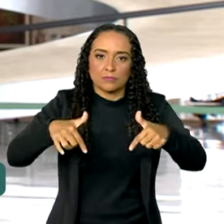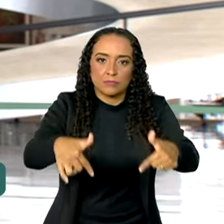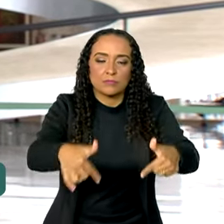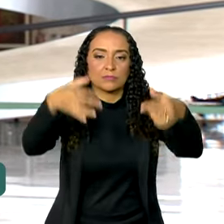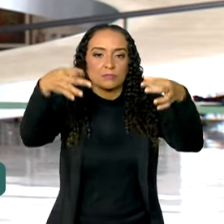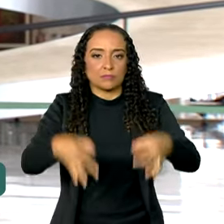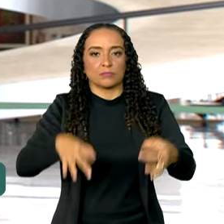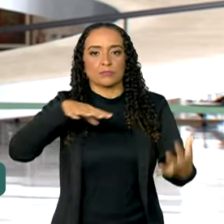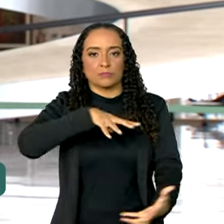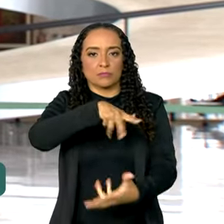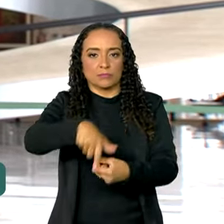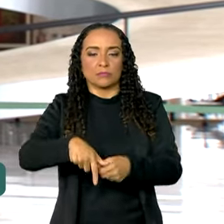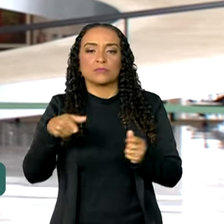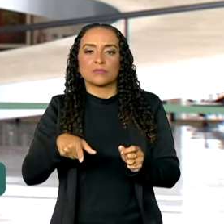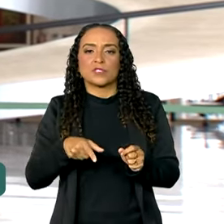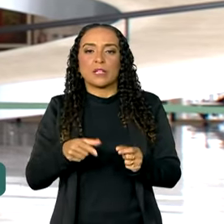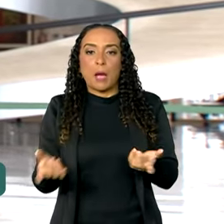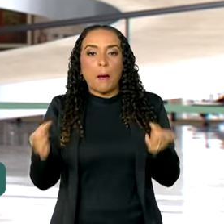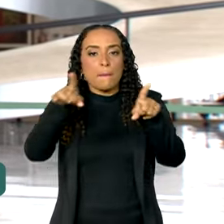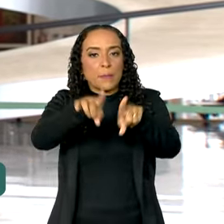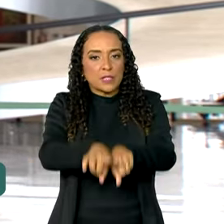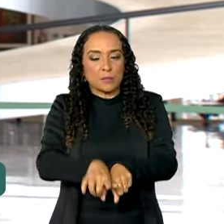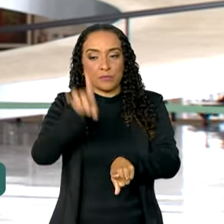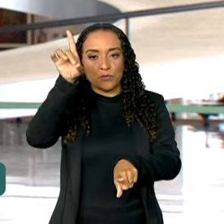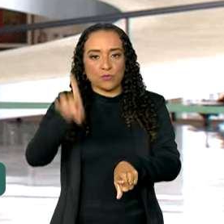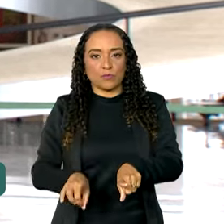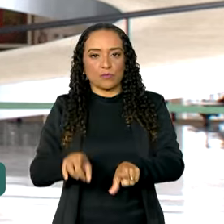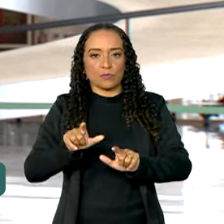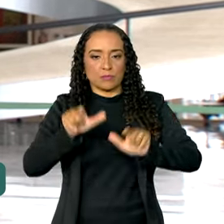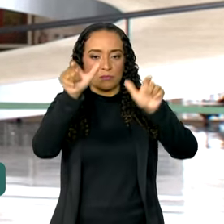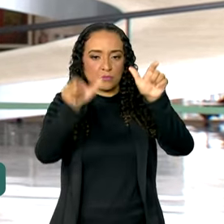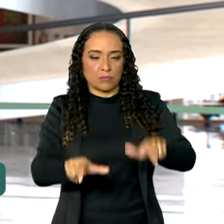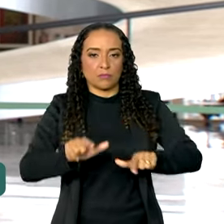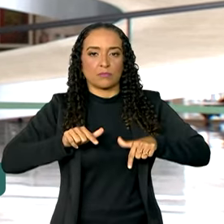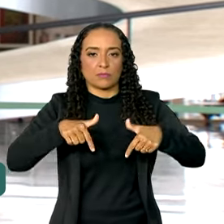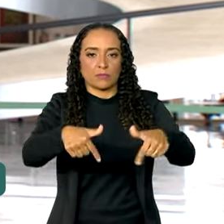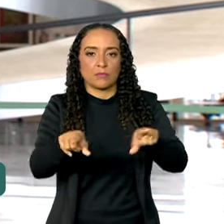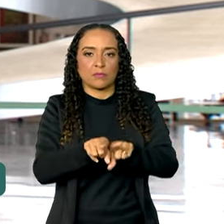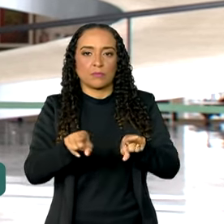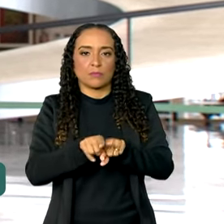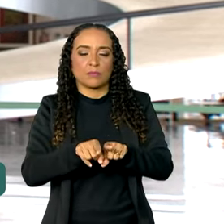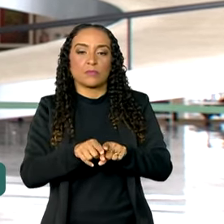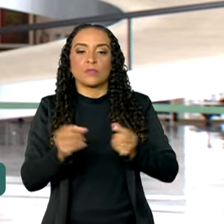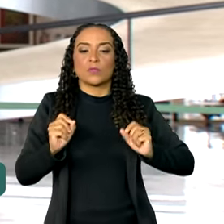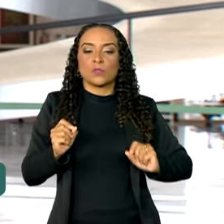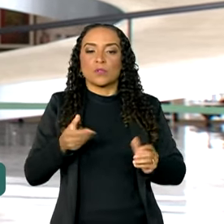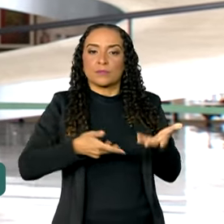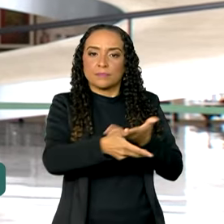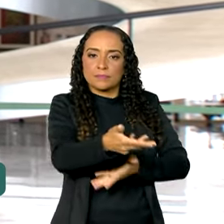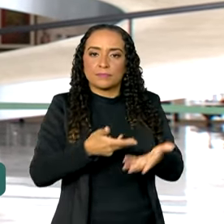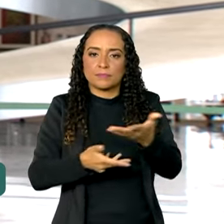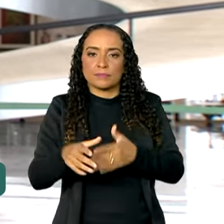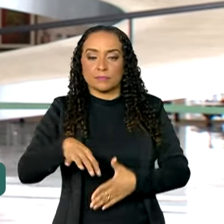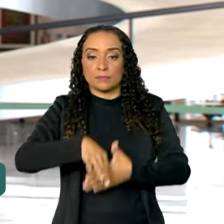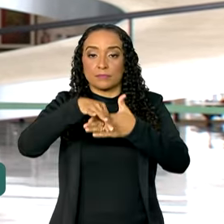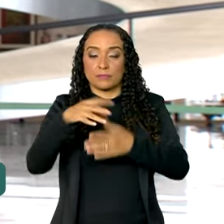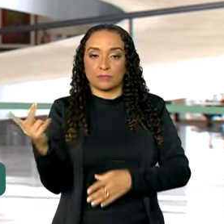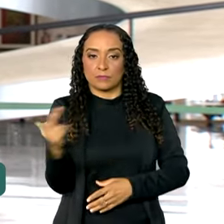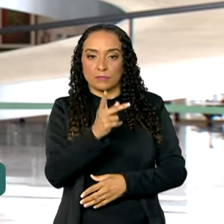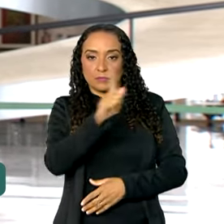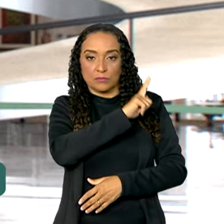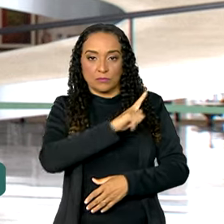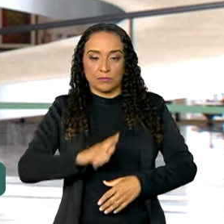decente no mundo, que é aquela parceria pelos direitos dos trabalhadores e também a convergência de prioridades entre os dois